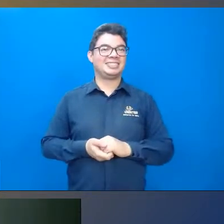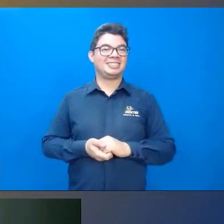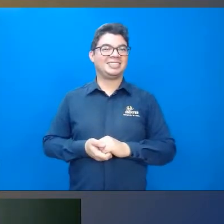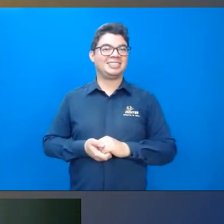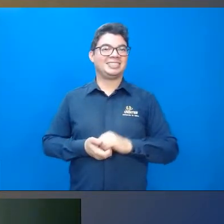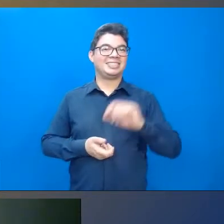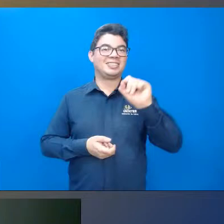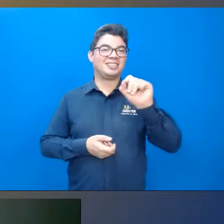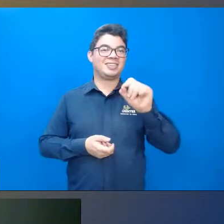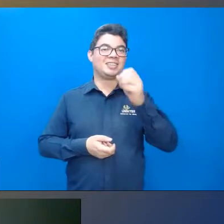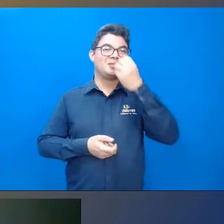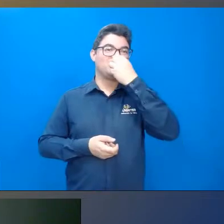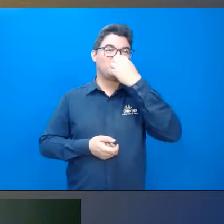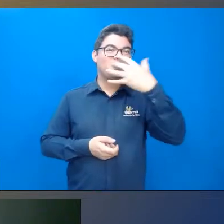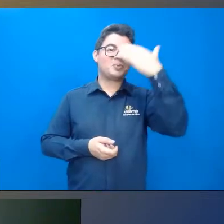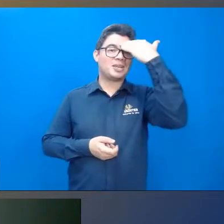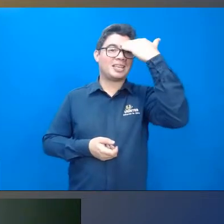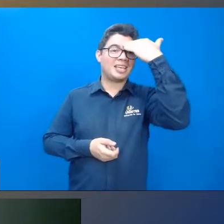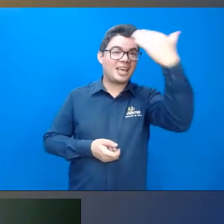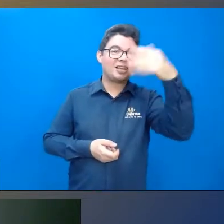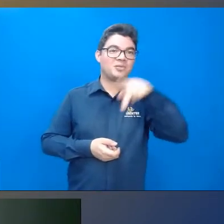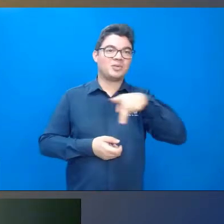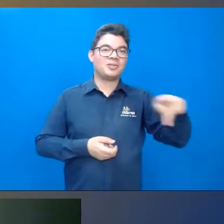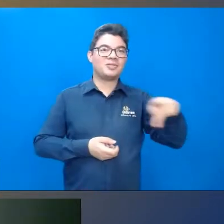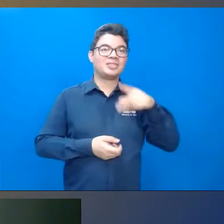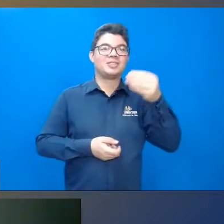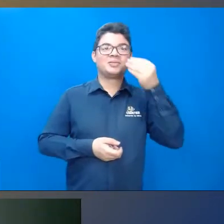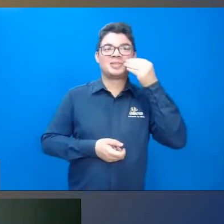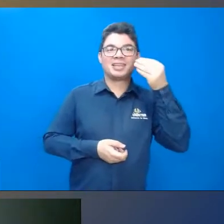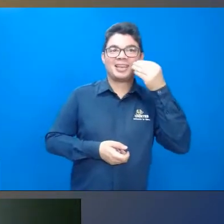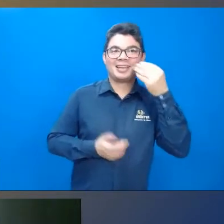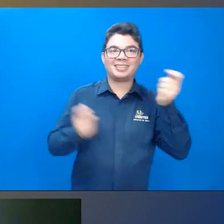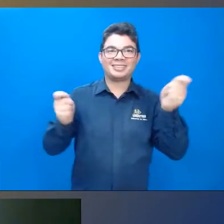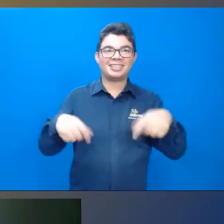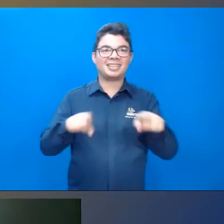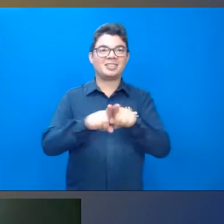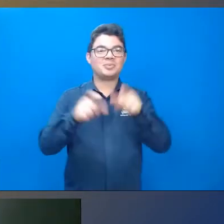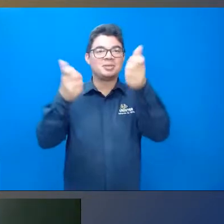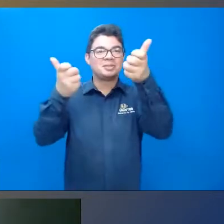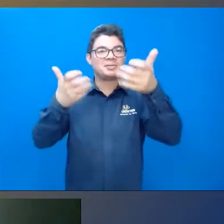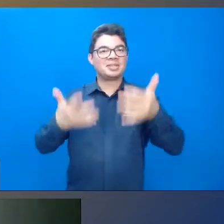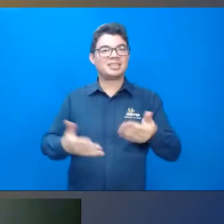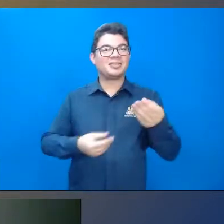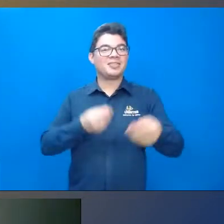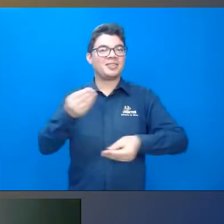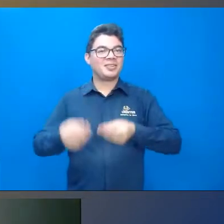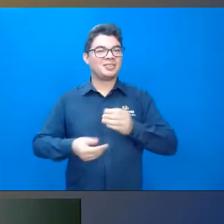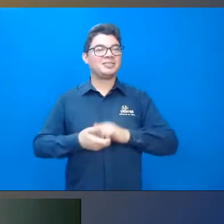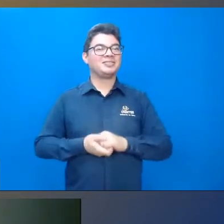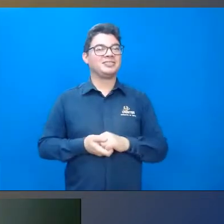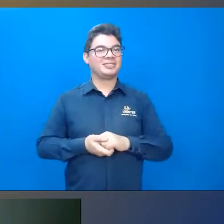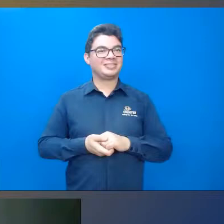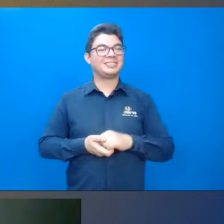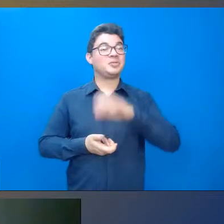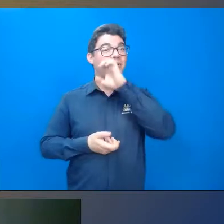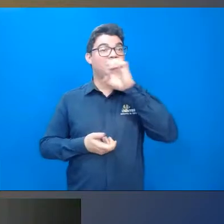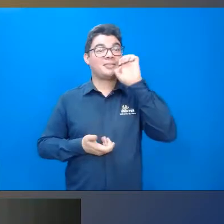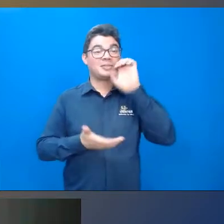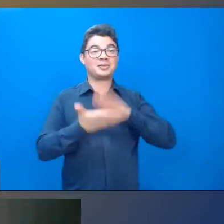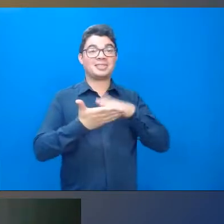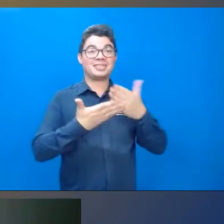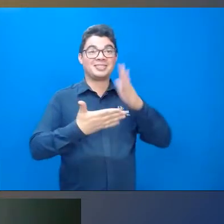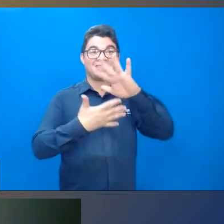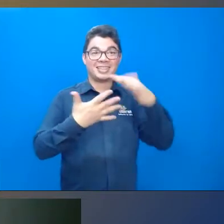Então, olha, muito obrigada, professor, pela oportunidade, e obrigada pelas explicações, Everton, pela tradução, né?